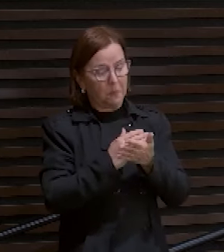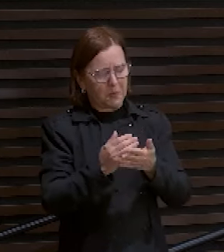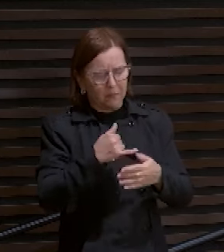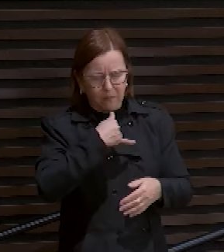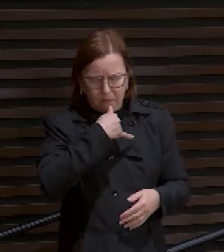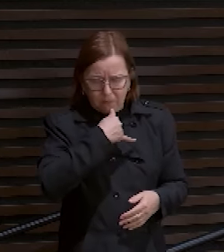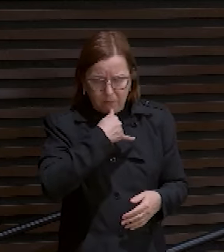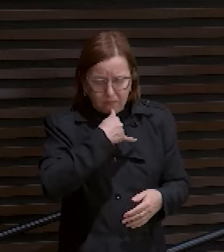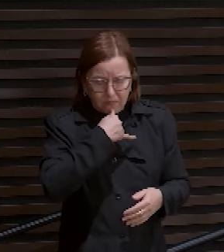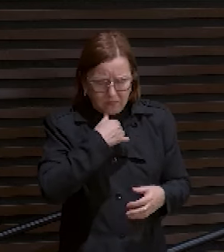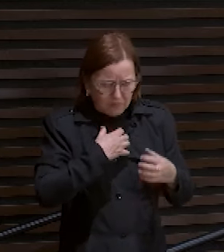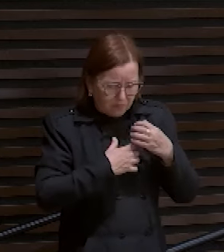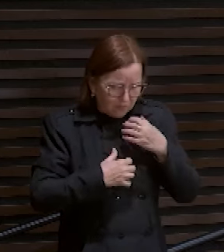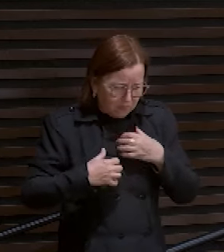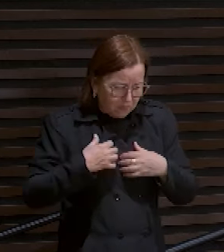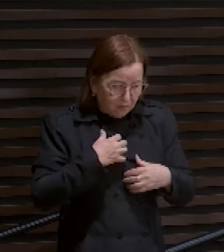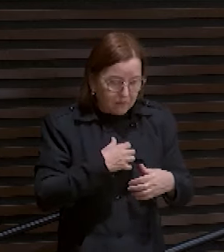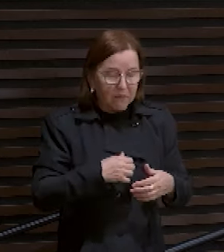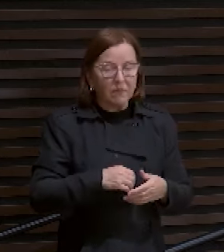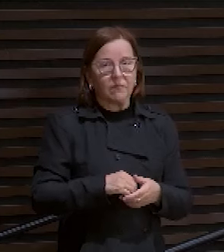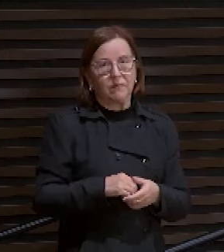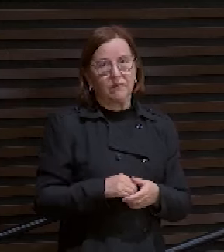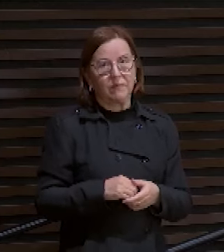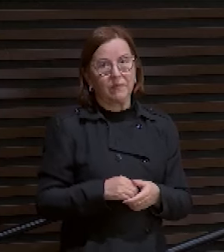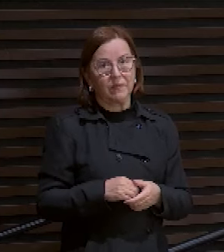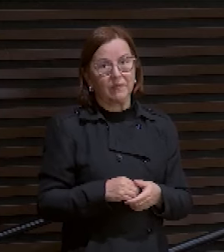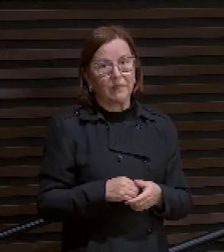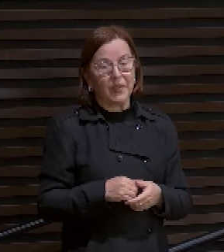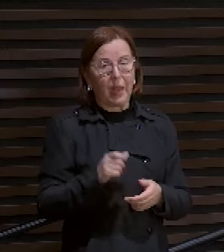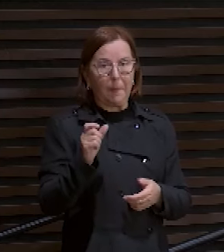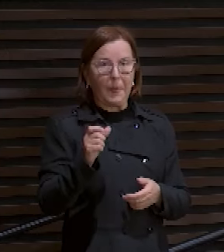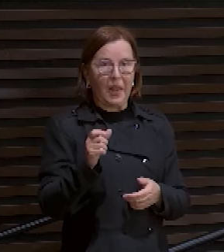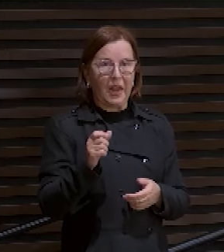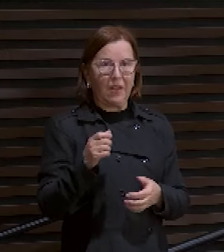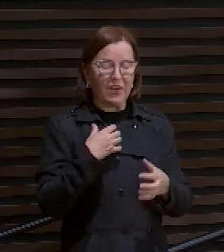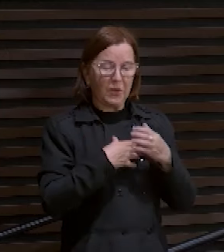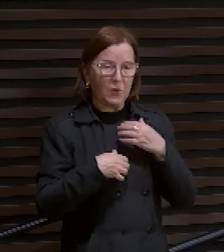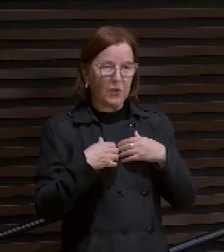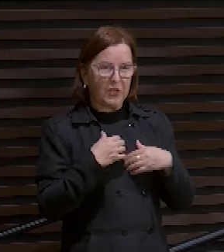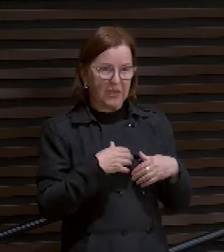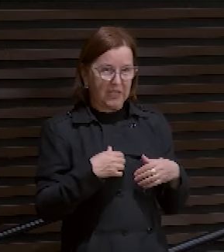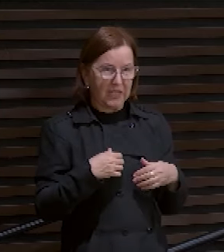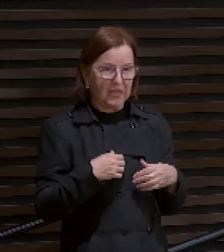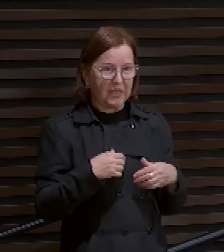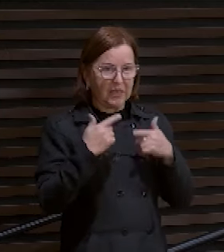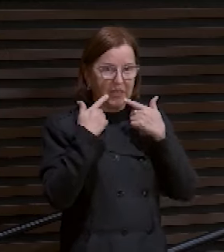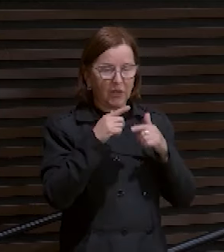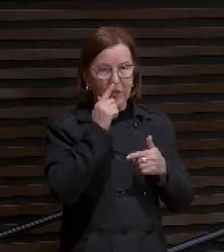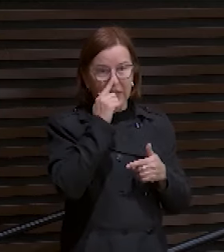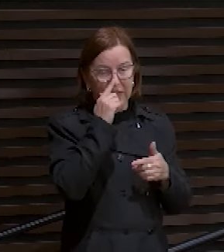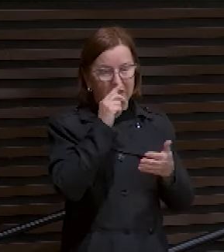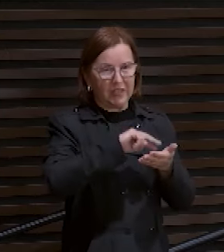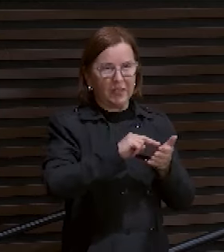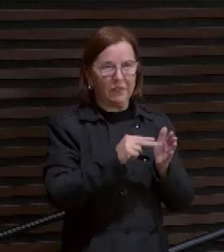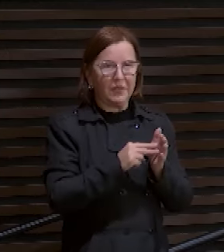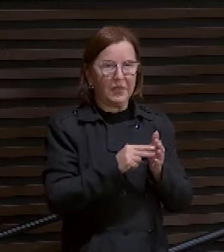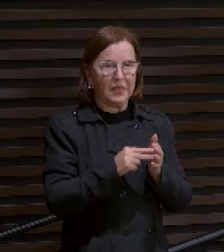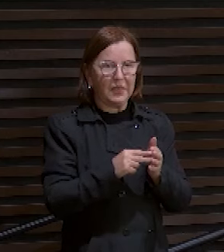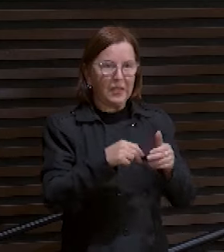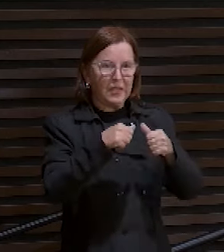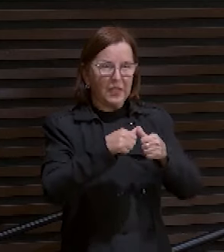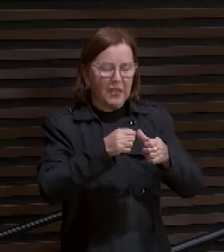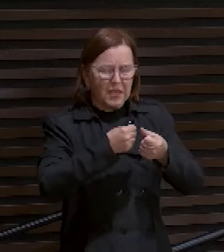entristecer-se e a angustiar-se. Essa palavra angustiar-se na língua grega, adamonel, significa estar em